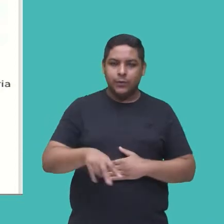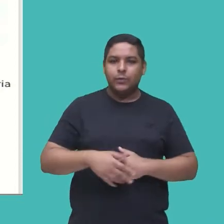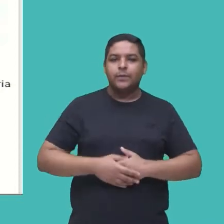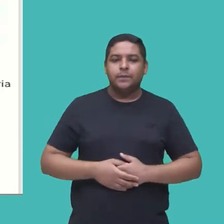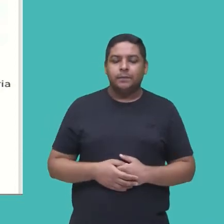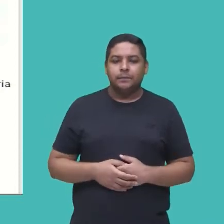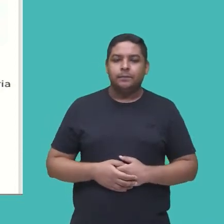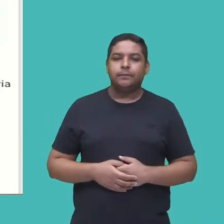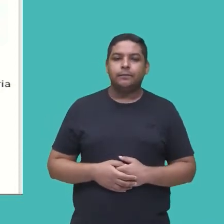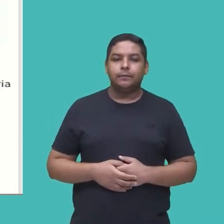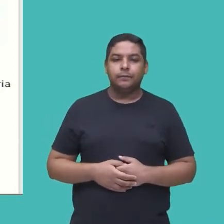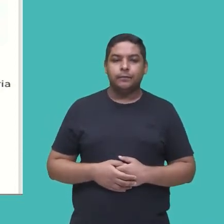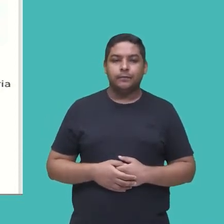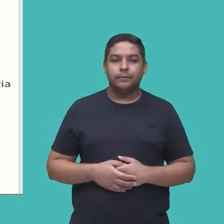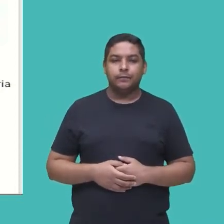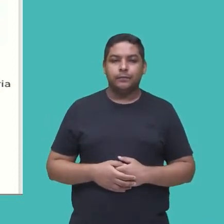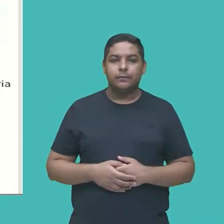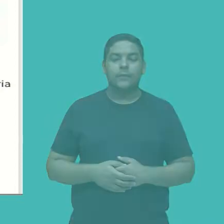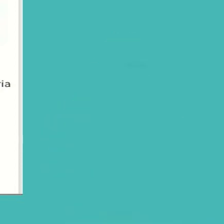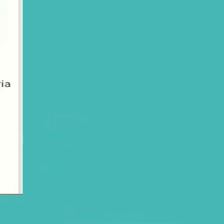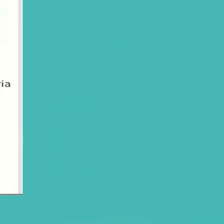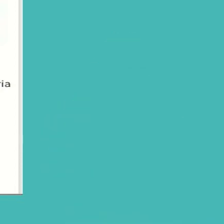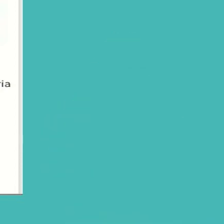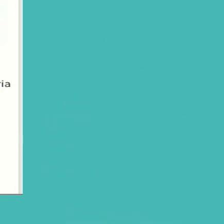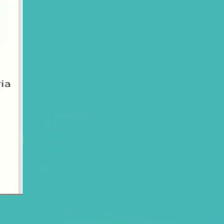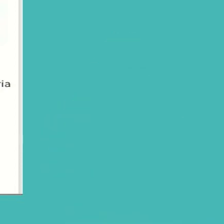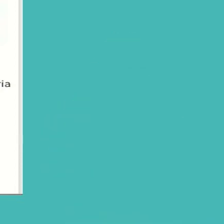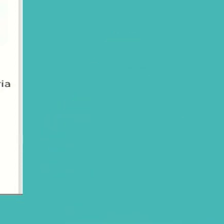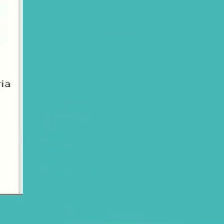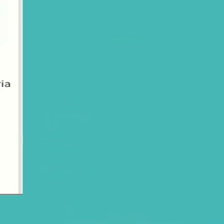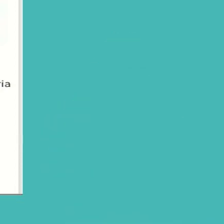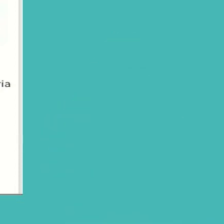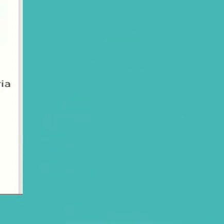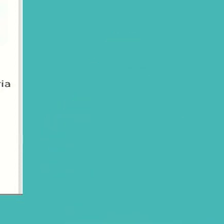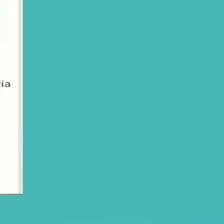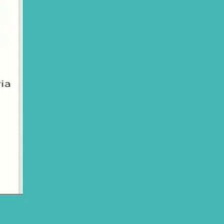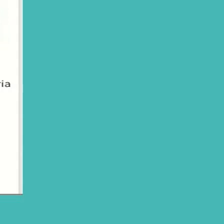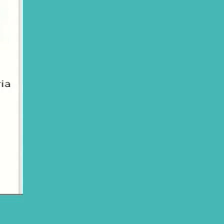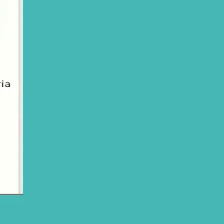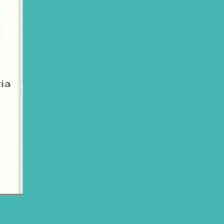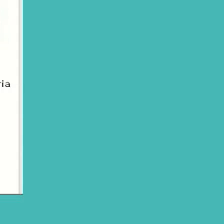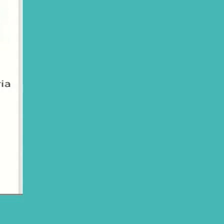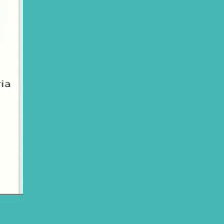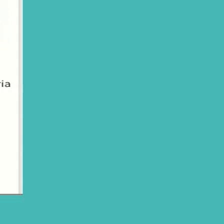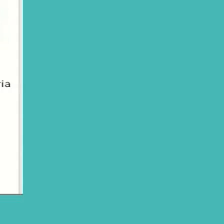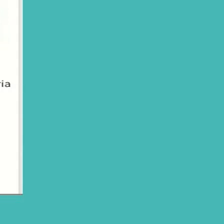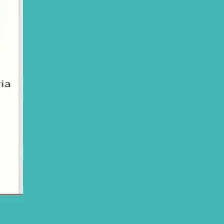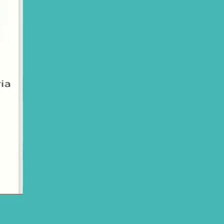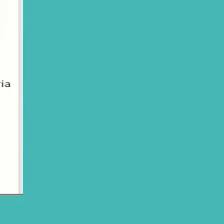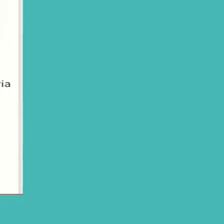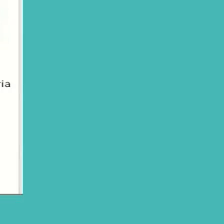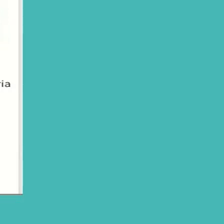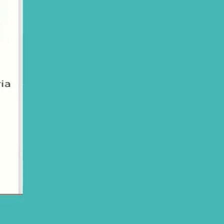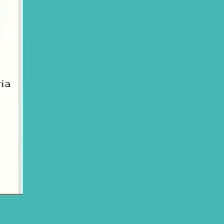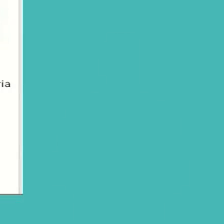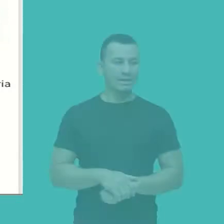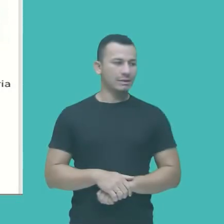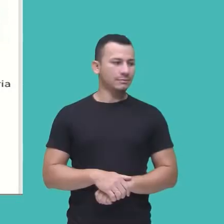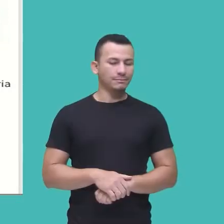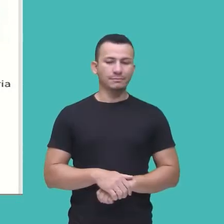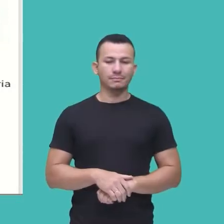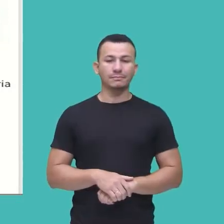gente tem ali, ó, como uma das primeiras opções a série Game of Thrones. Não sei se vocês conhecem. Eu,